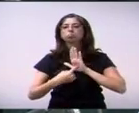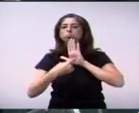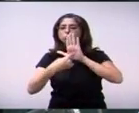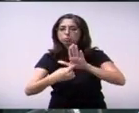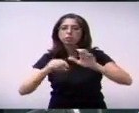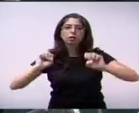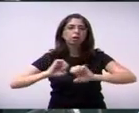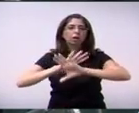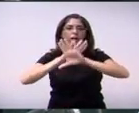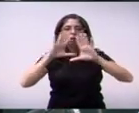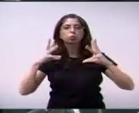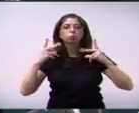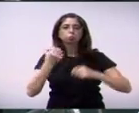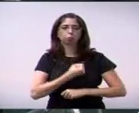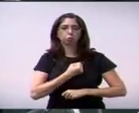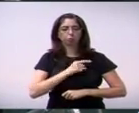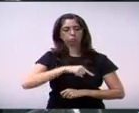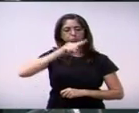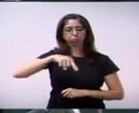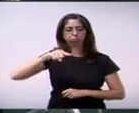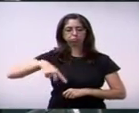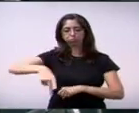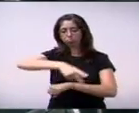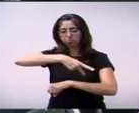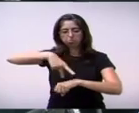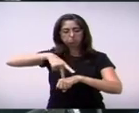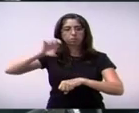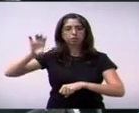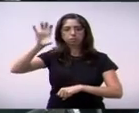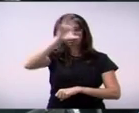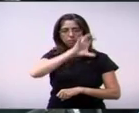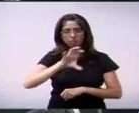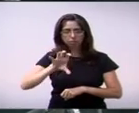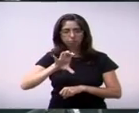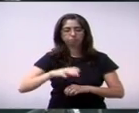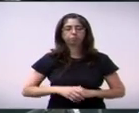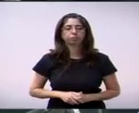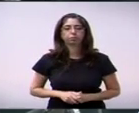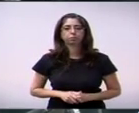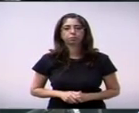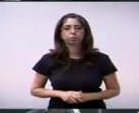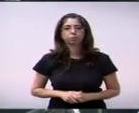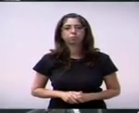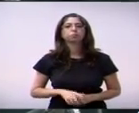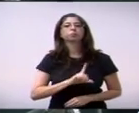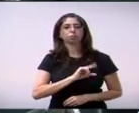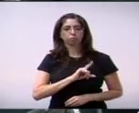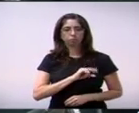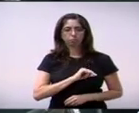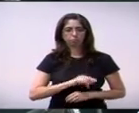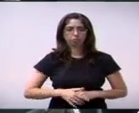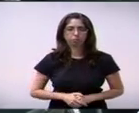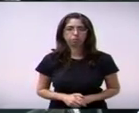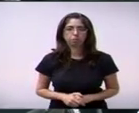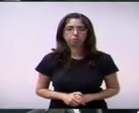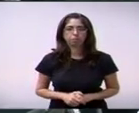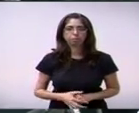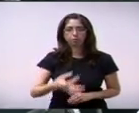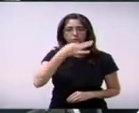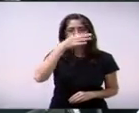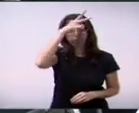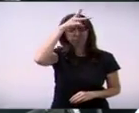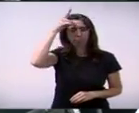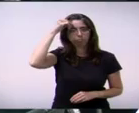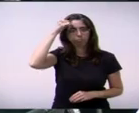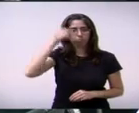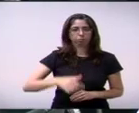de estados e municípios do país. 192 do vereador Custódio Campos indica